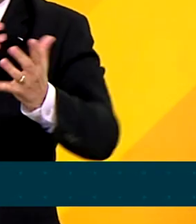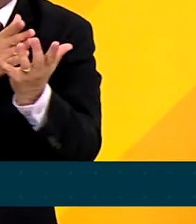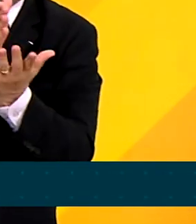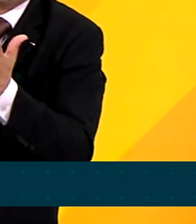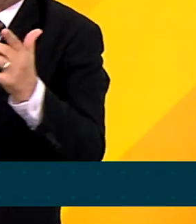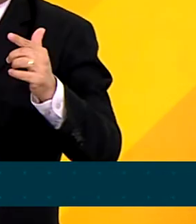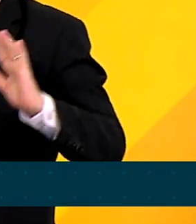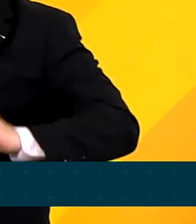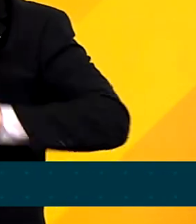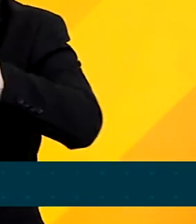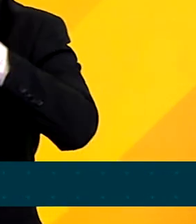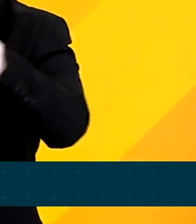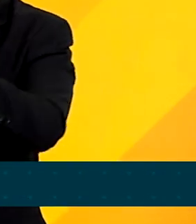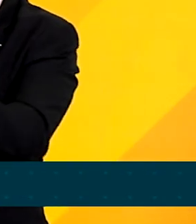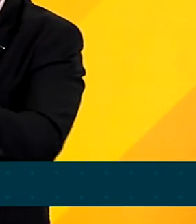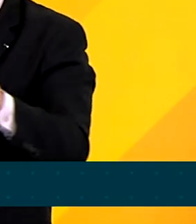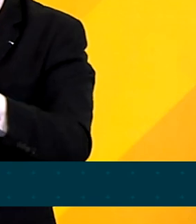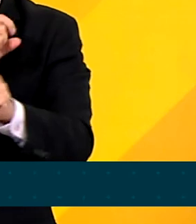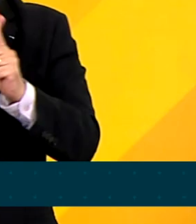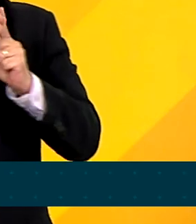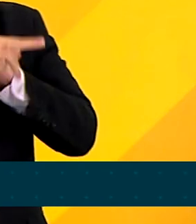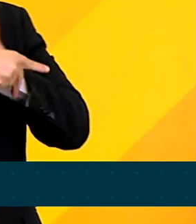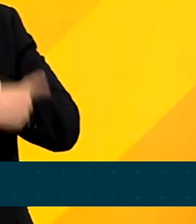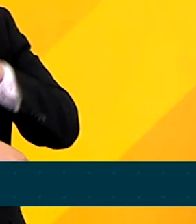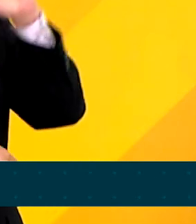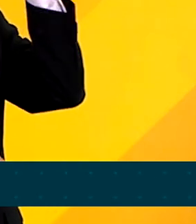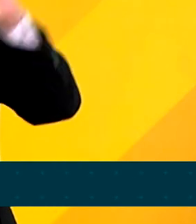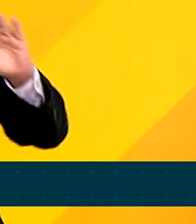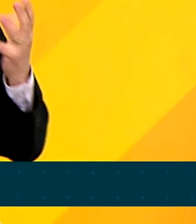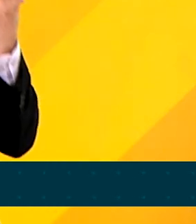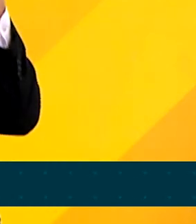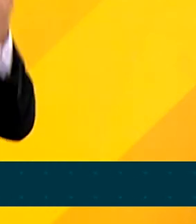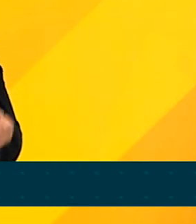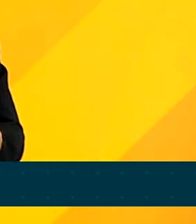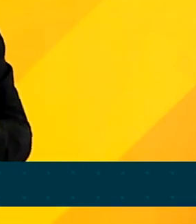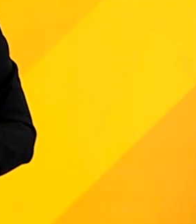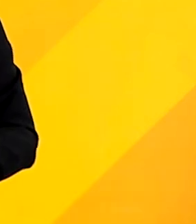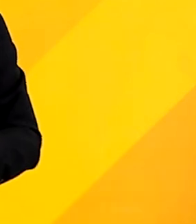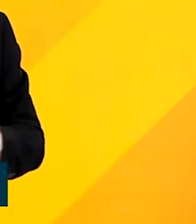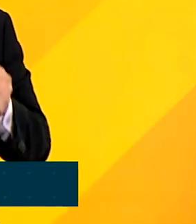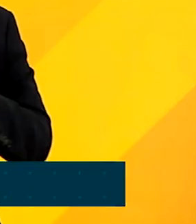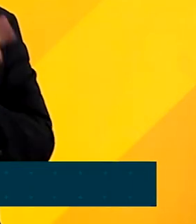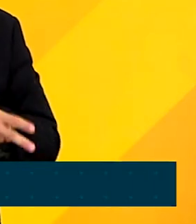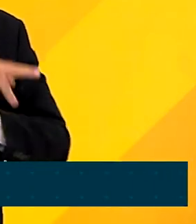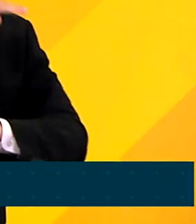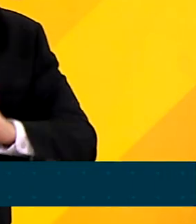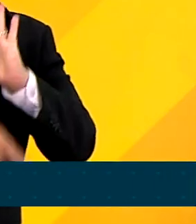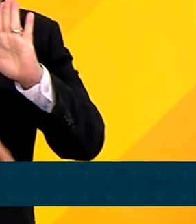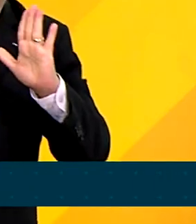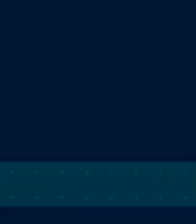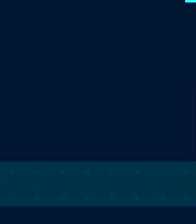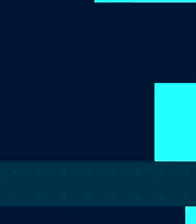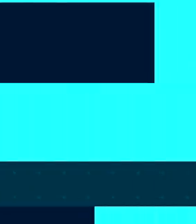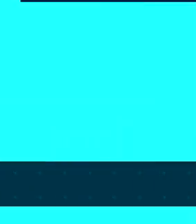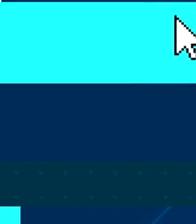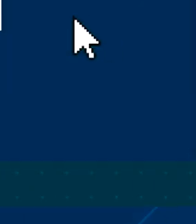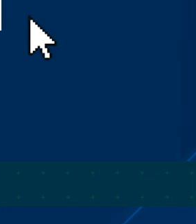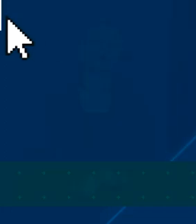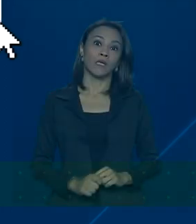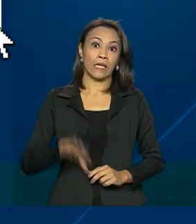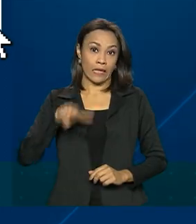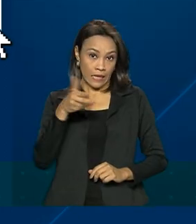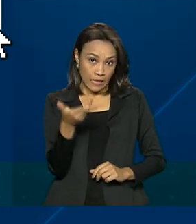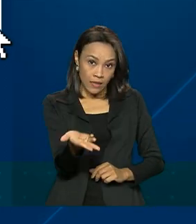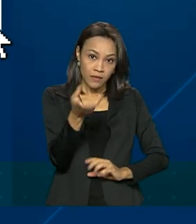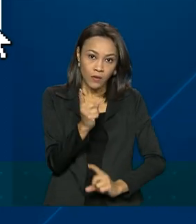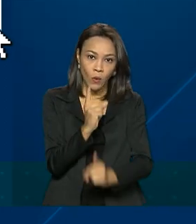afirmo que os supermercados brasileiros estão à disposição para fazer deste projeto um verdadeiro sucesso. No evento,